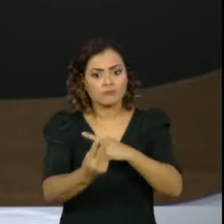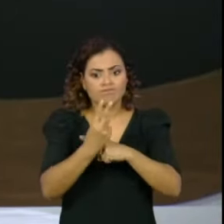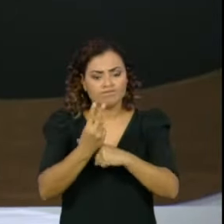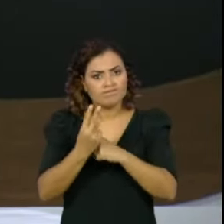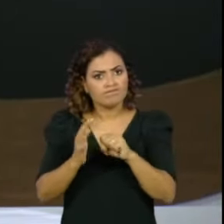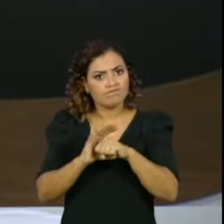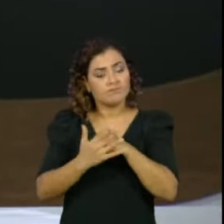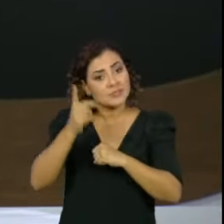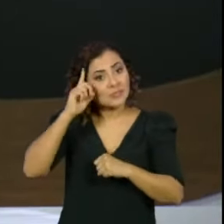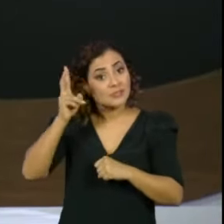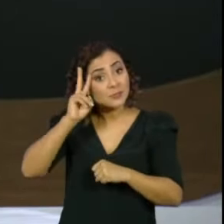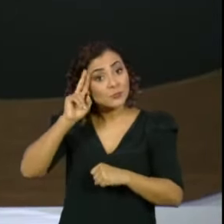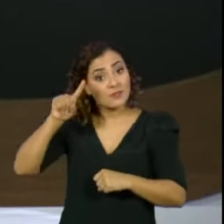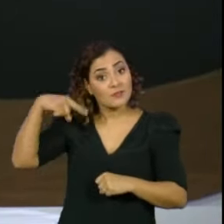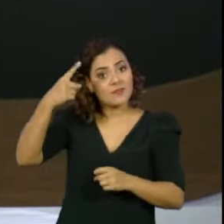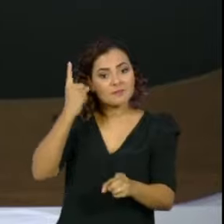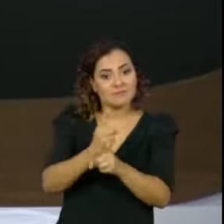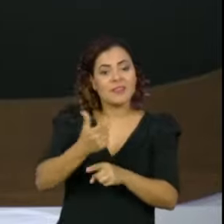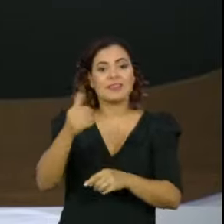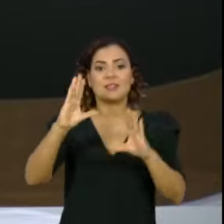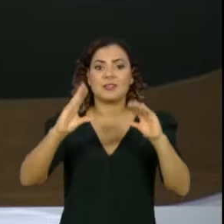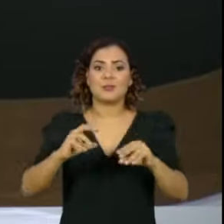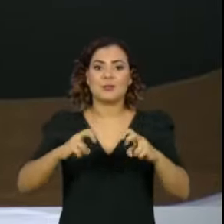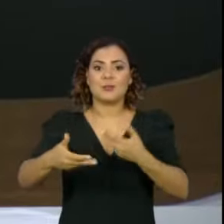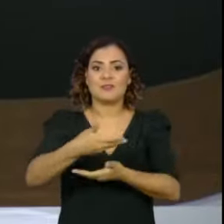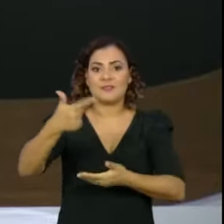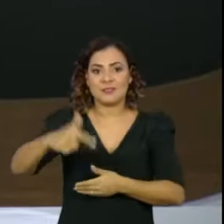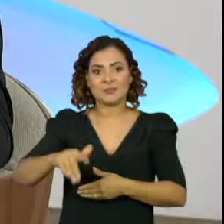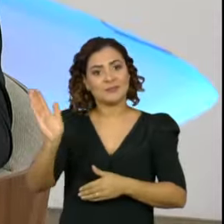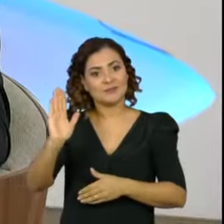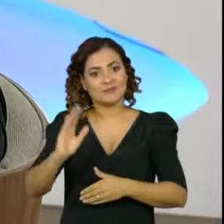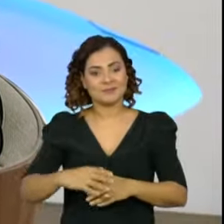a próxima segunda-feira às 10 da noite com mais um Roda Vida.